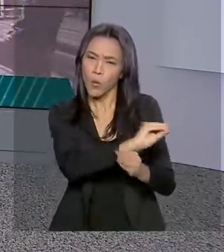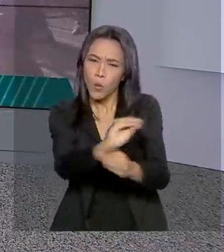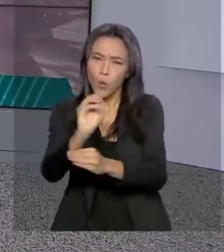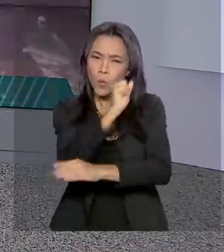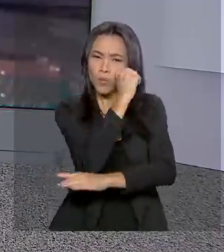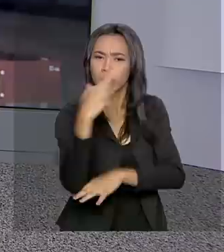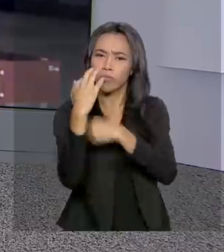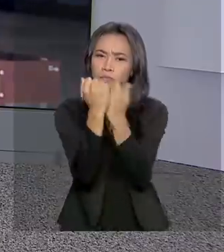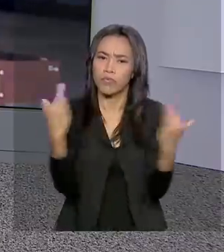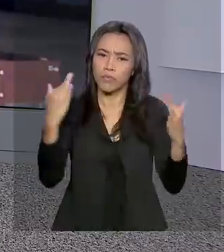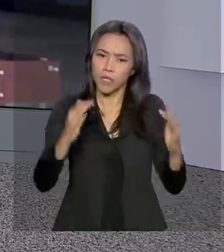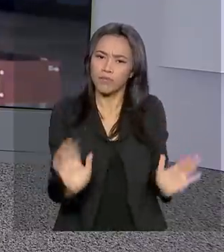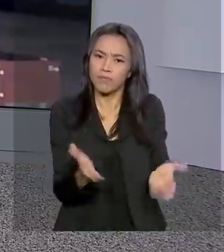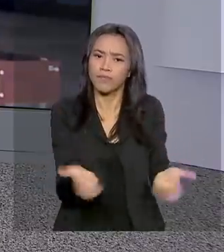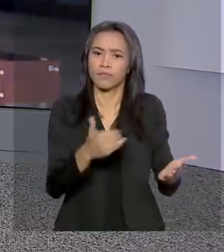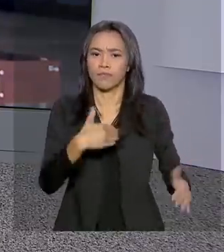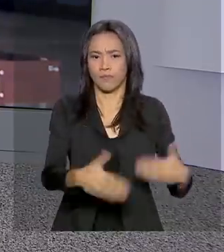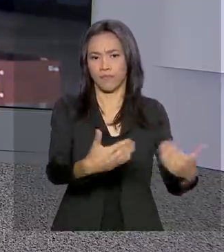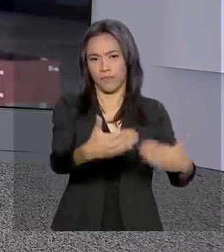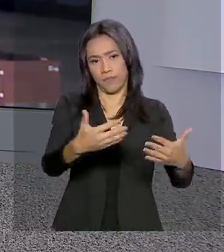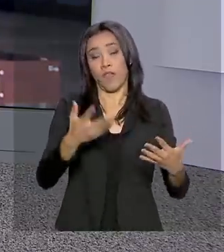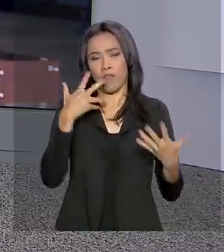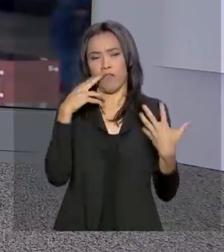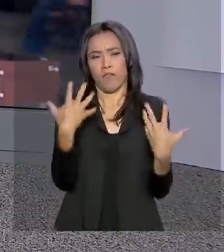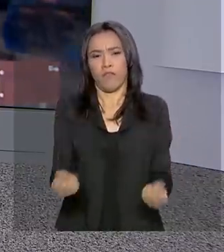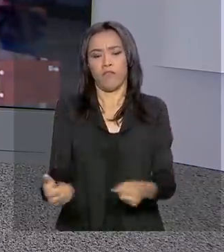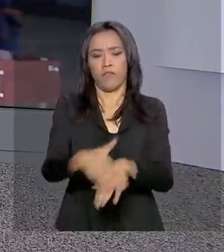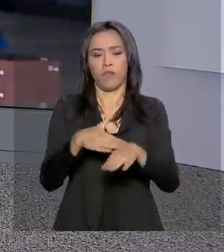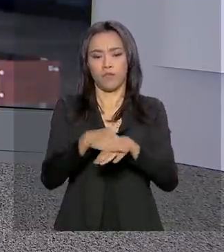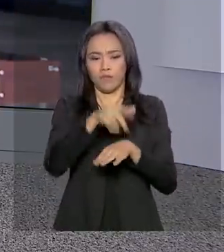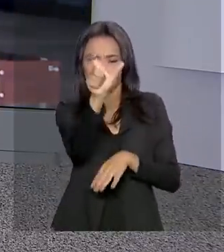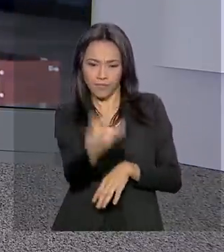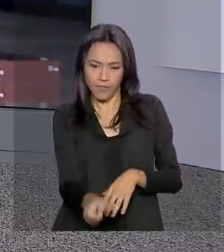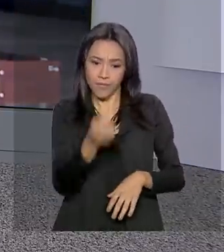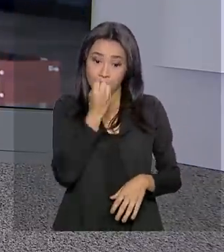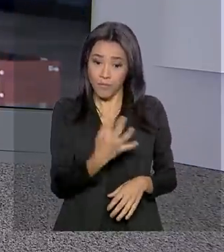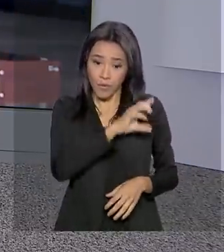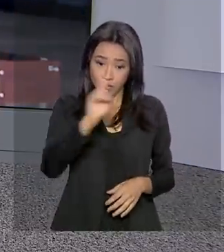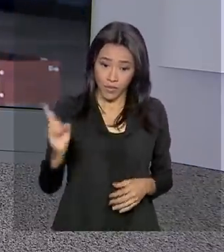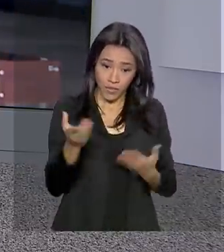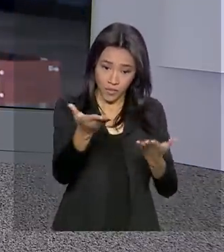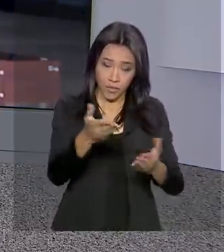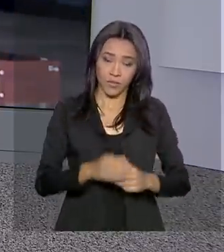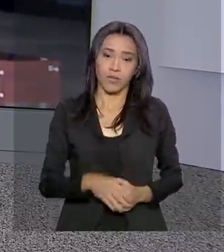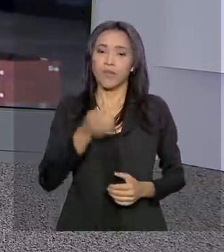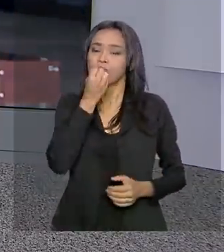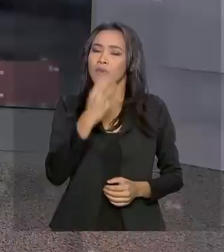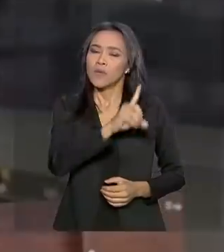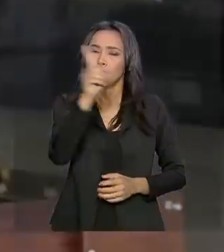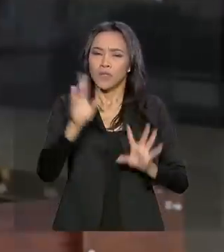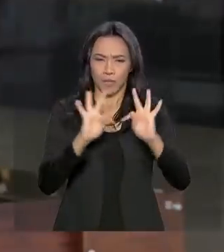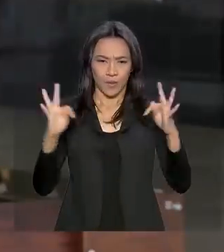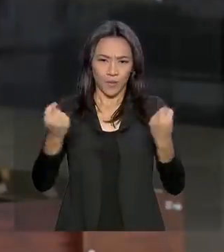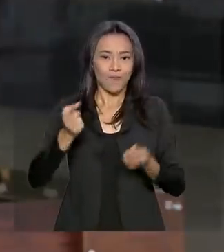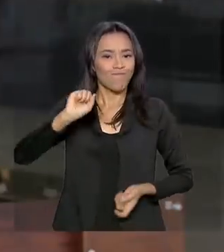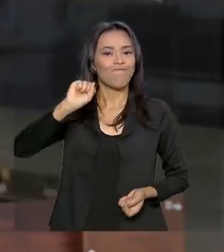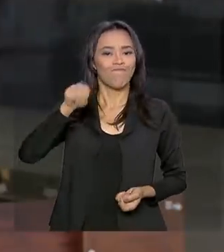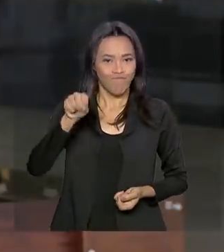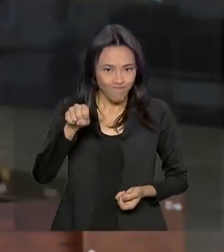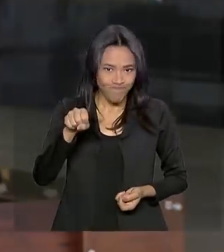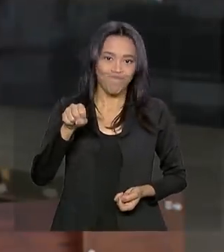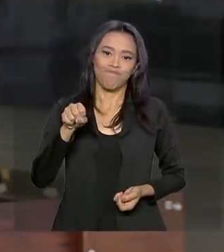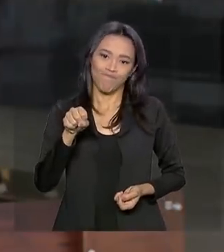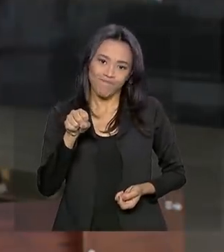Vamos ao Palácio do Planalto conversar com a repórter Daniele Popov. Oi, Dani, bom dia para você. Oi, Renata, bom dia para você, bom dia a todos. É isso mesmo,